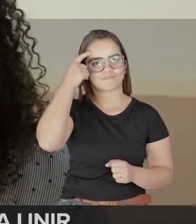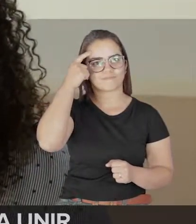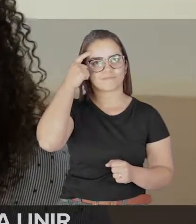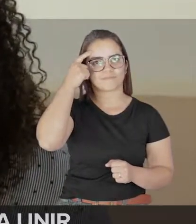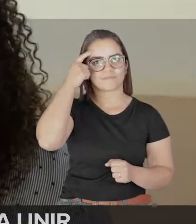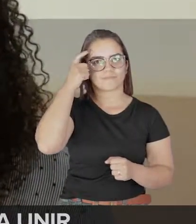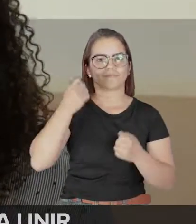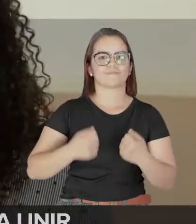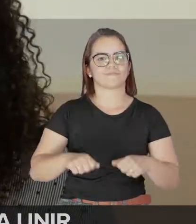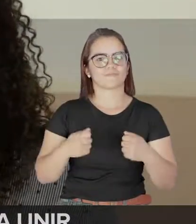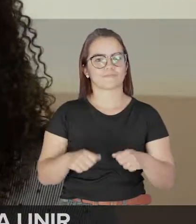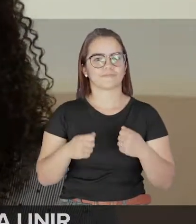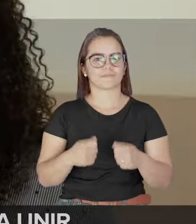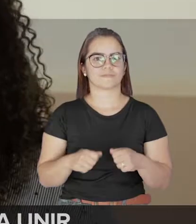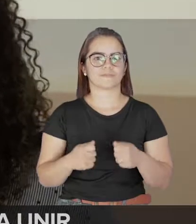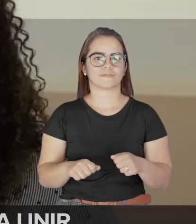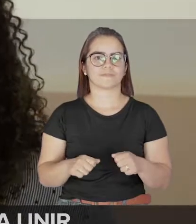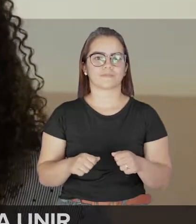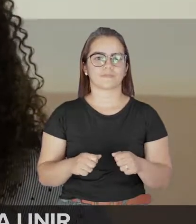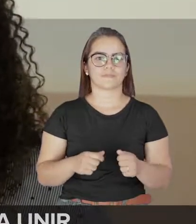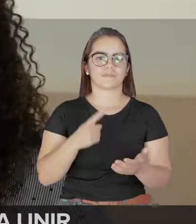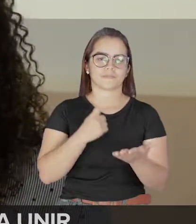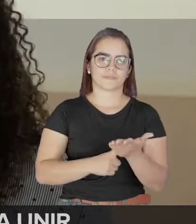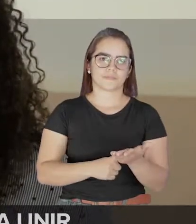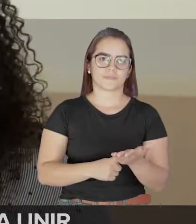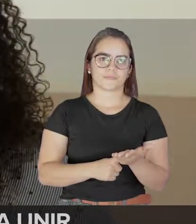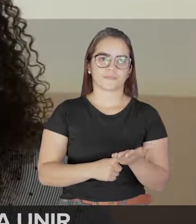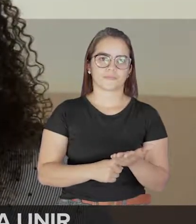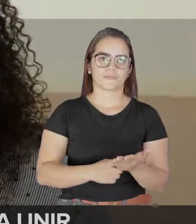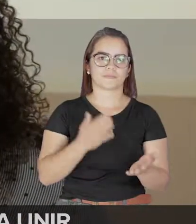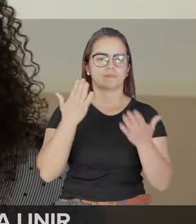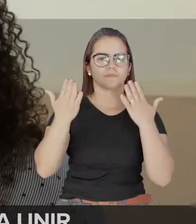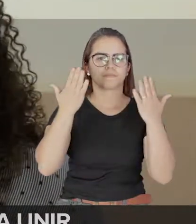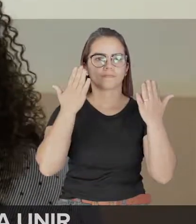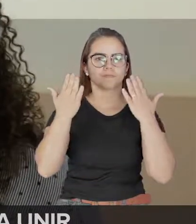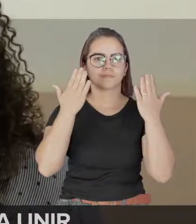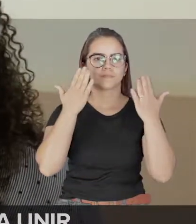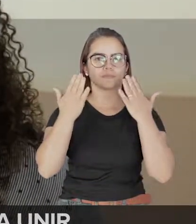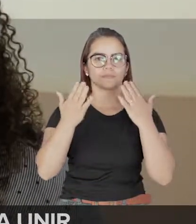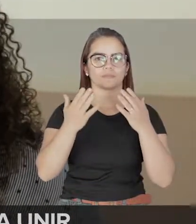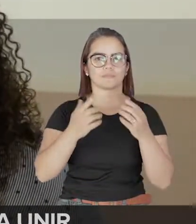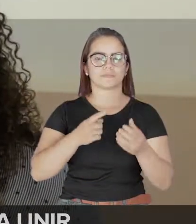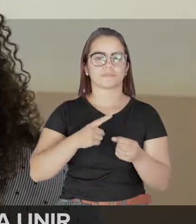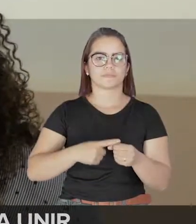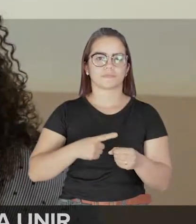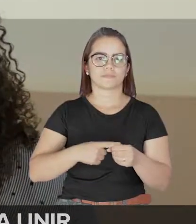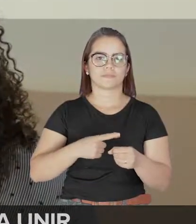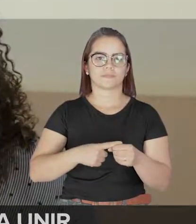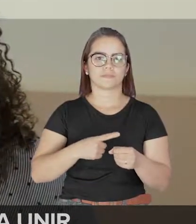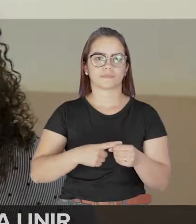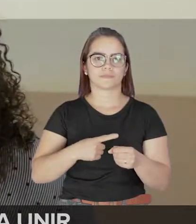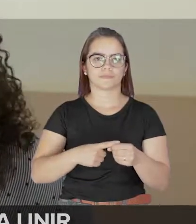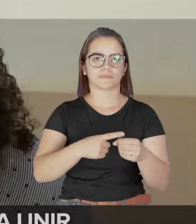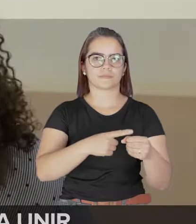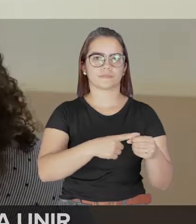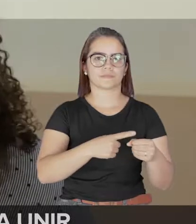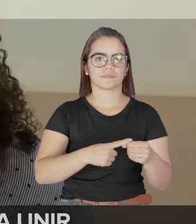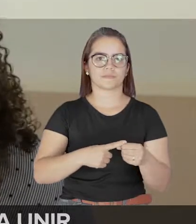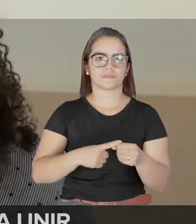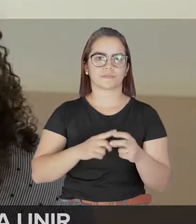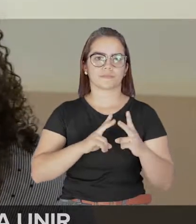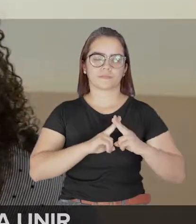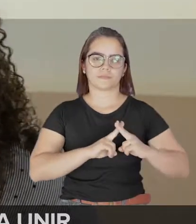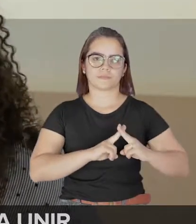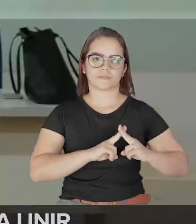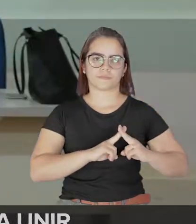na necessidade de instalar nos campos, os psicólogos e assistentes sociais nos campos da universidade. A gente ainda não